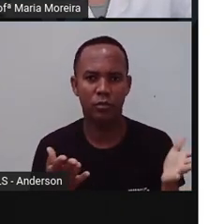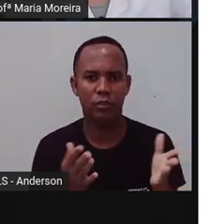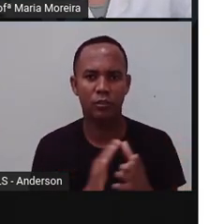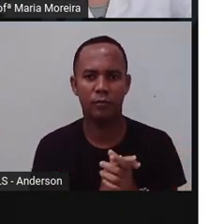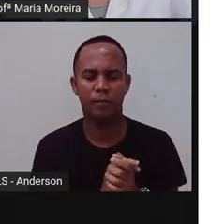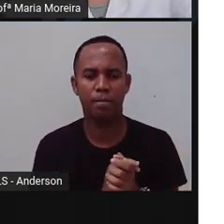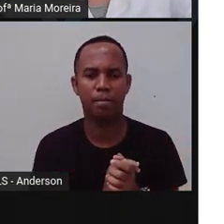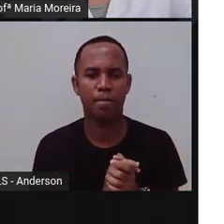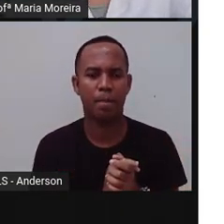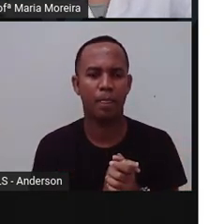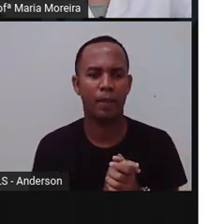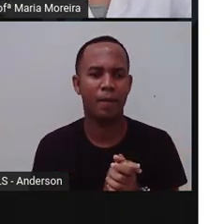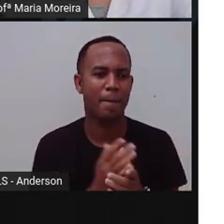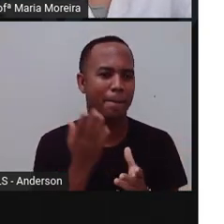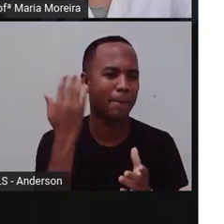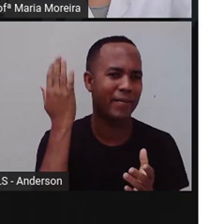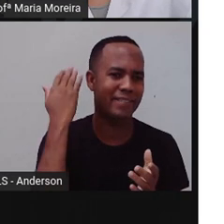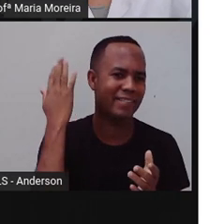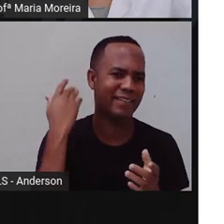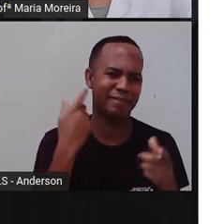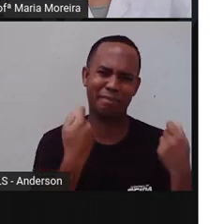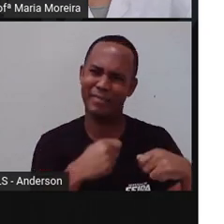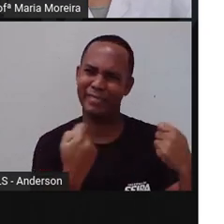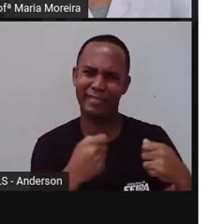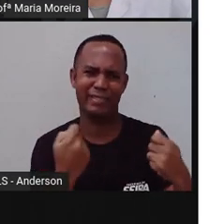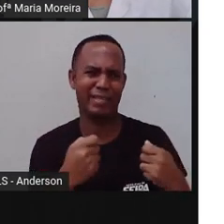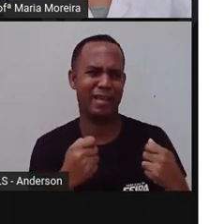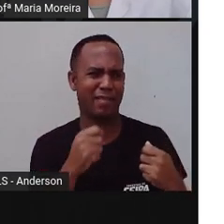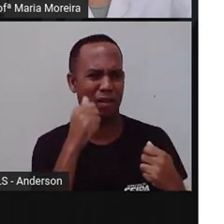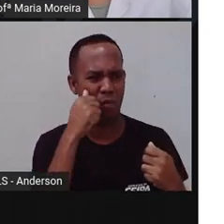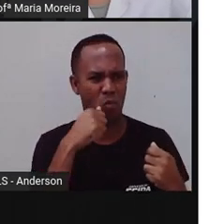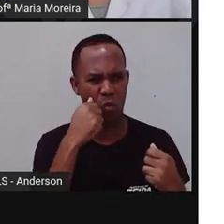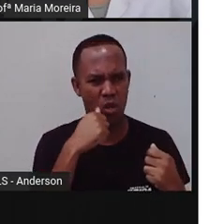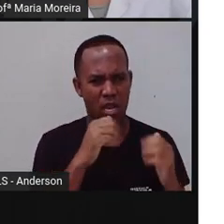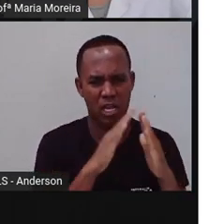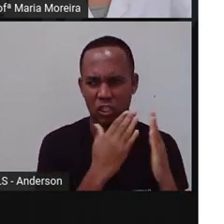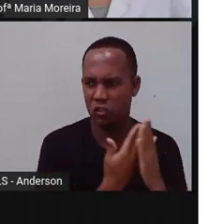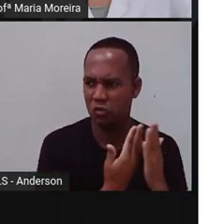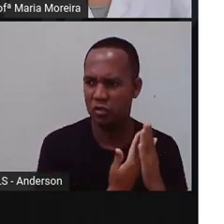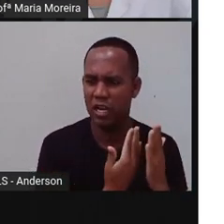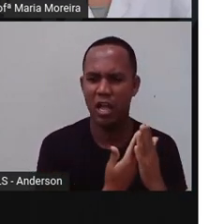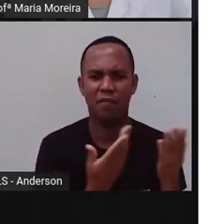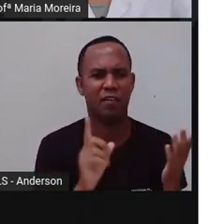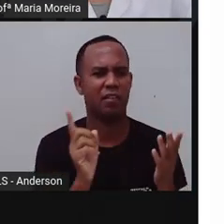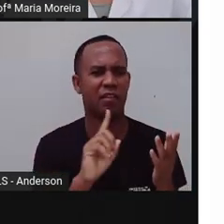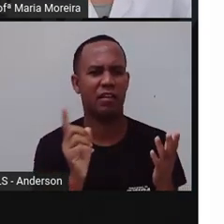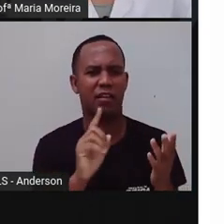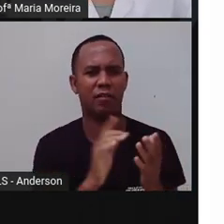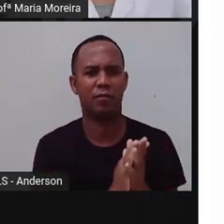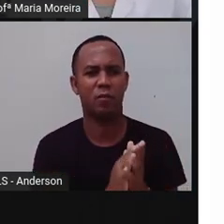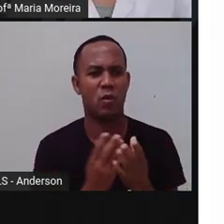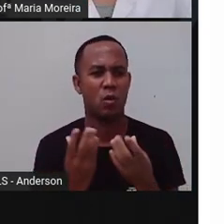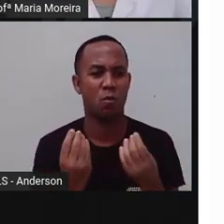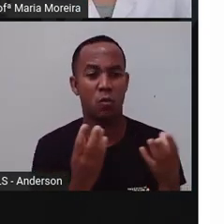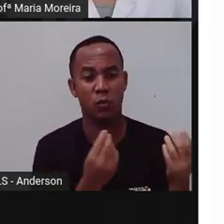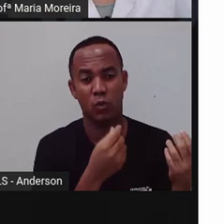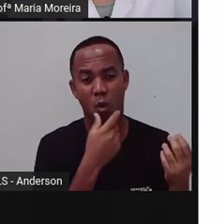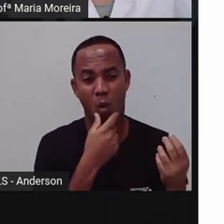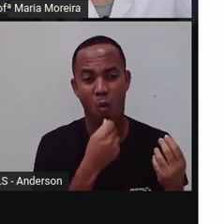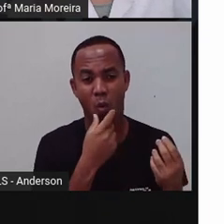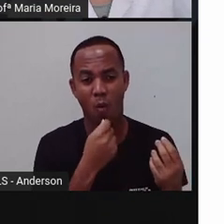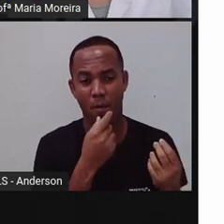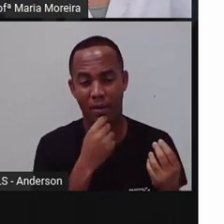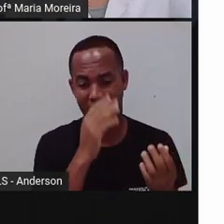consideravam necessário elas terem um trabalho fora do lado. Porque muitos homens também acreditavam que as mulheres eram